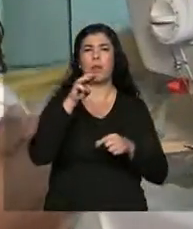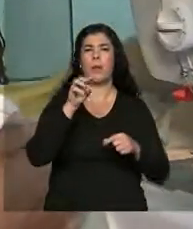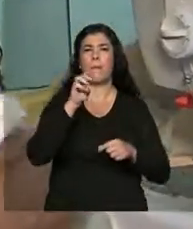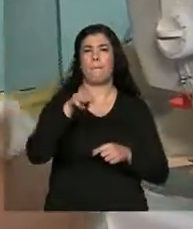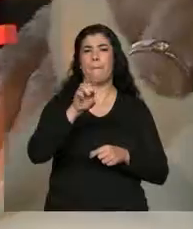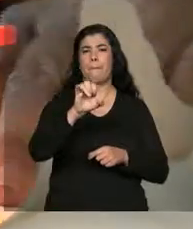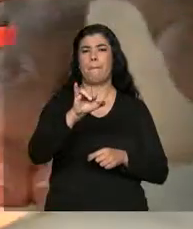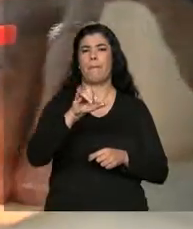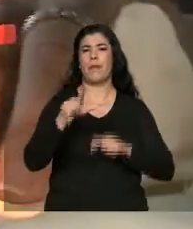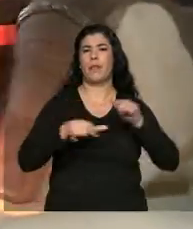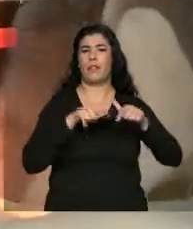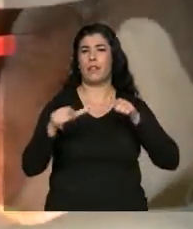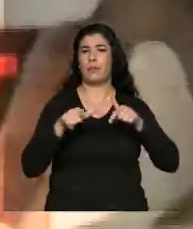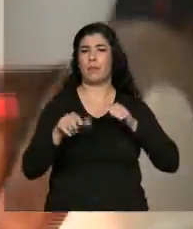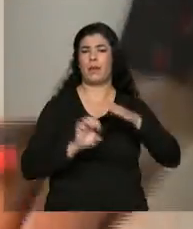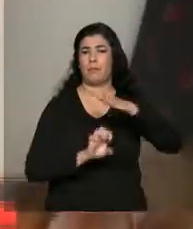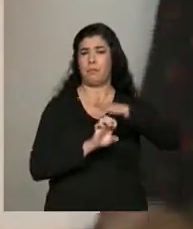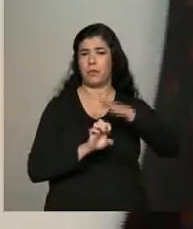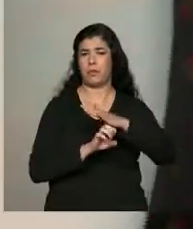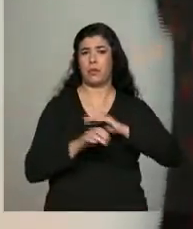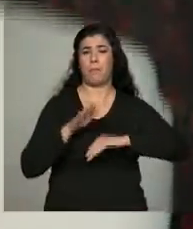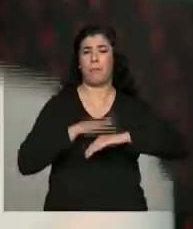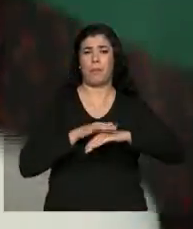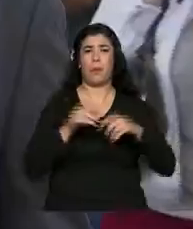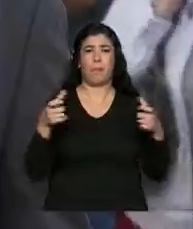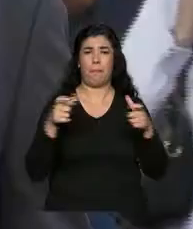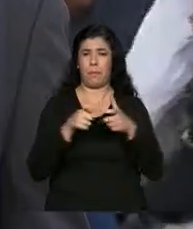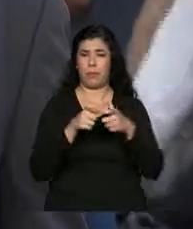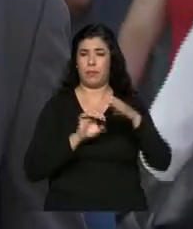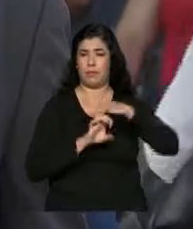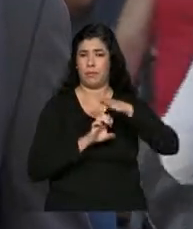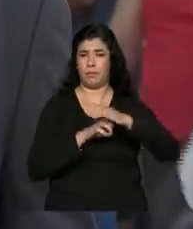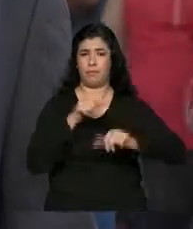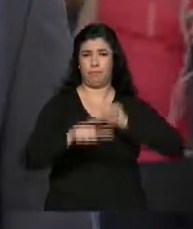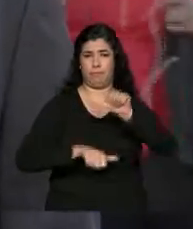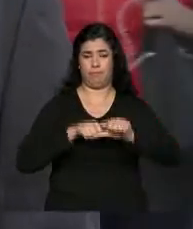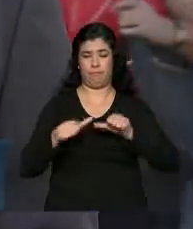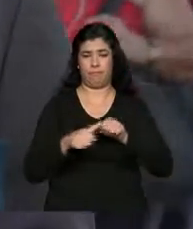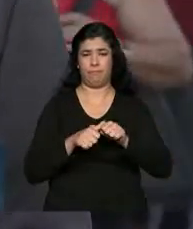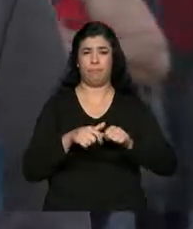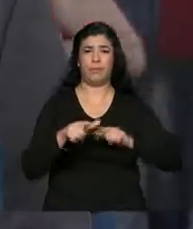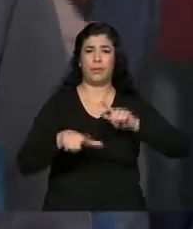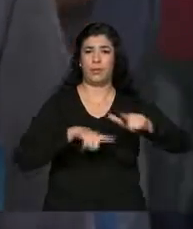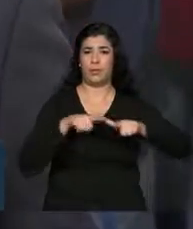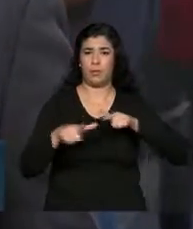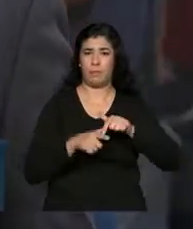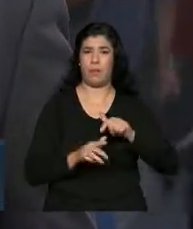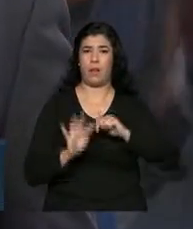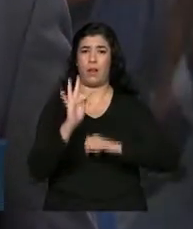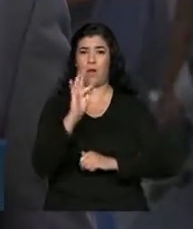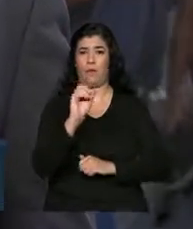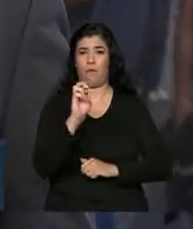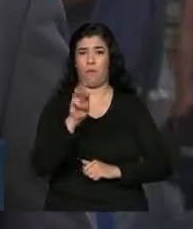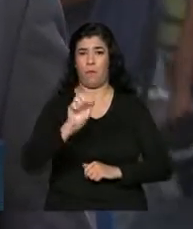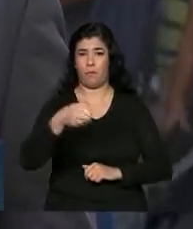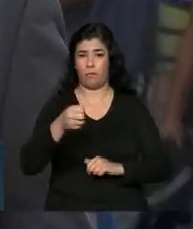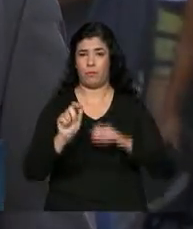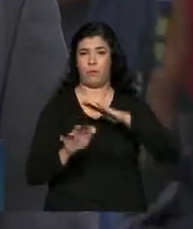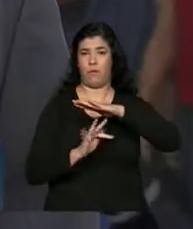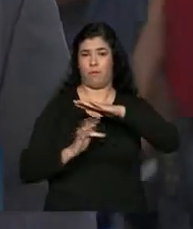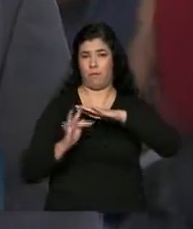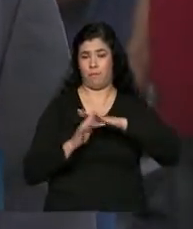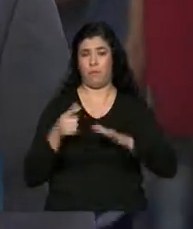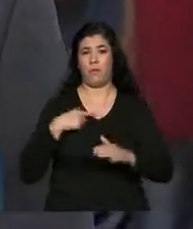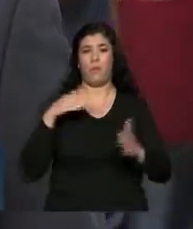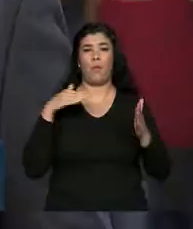própria e que se legalizou como pequeno empresário. E para transformar o negócio numa atividade formal, o faturamento deve ser de no